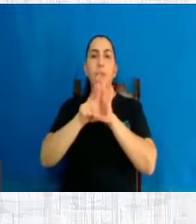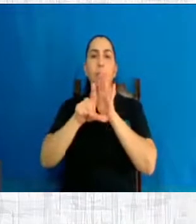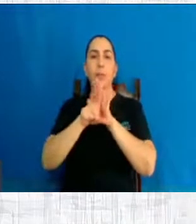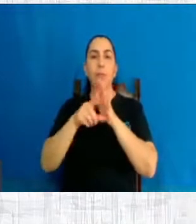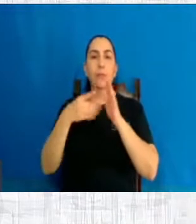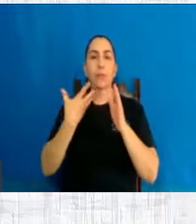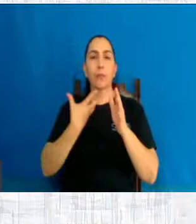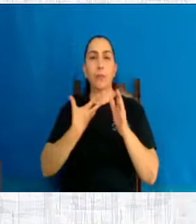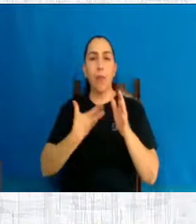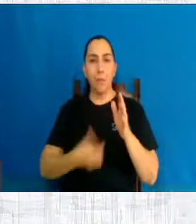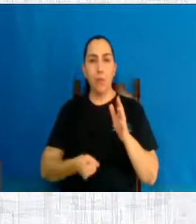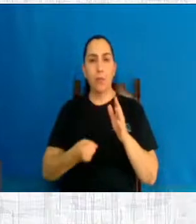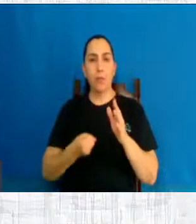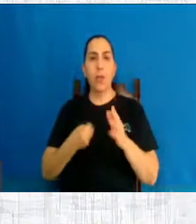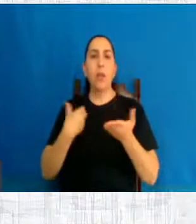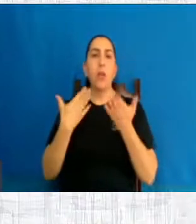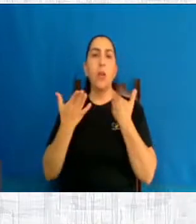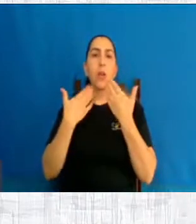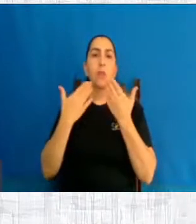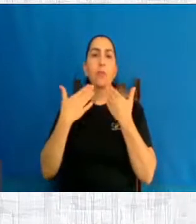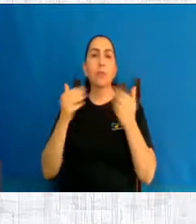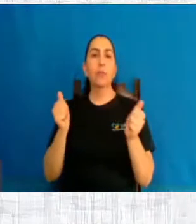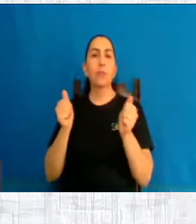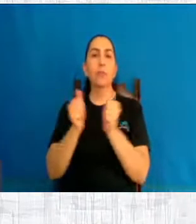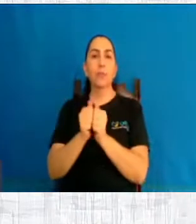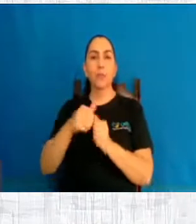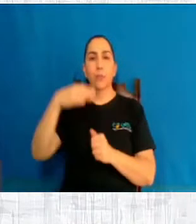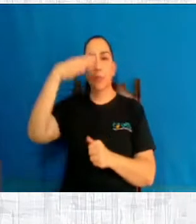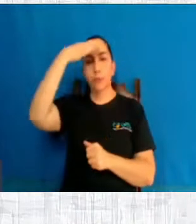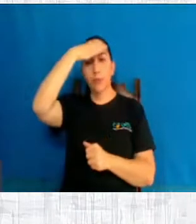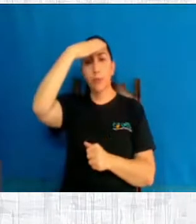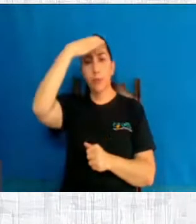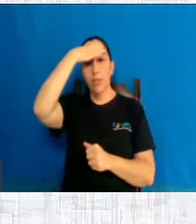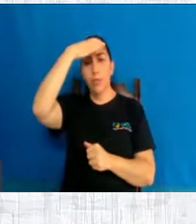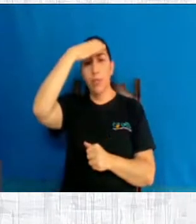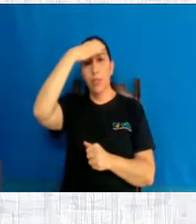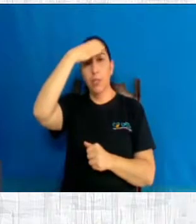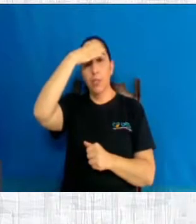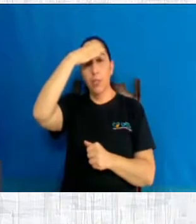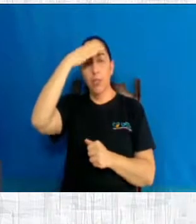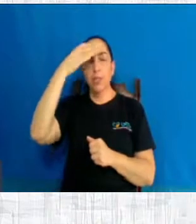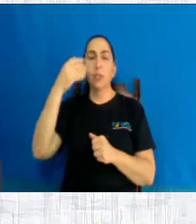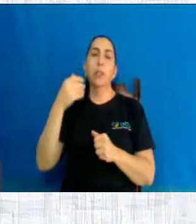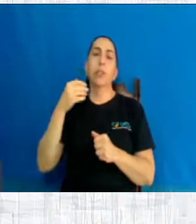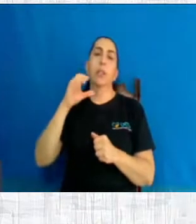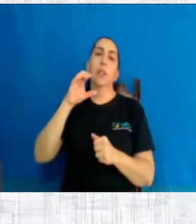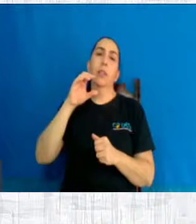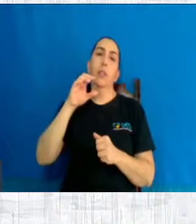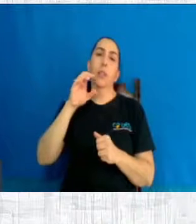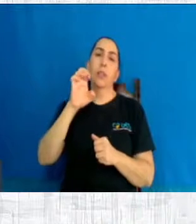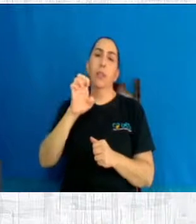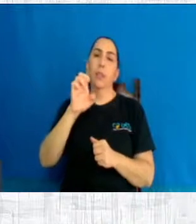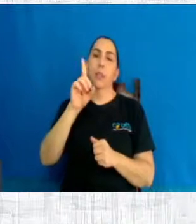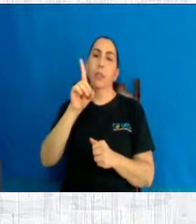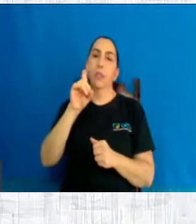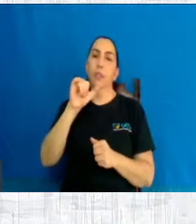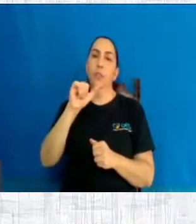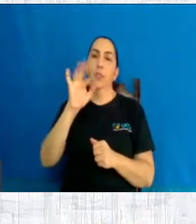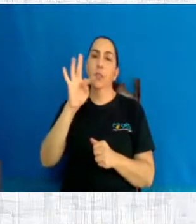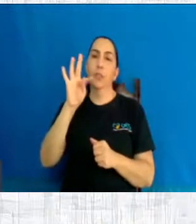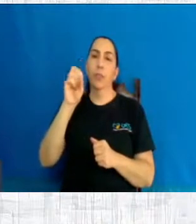Conversando, são entrevistas de Chico Xavier de 1983, da editora Ide, Entender Conversando,